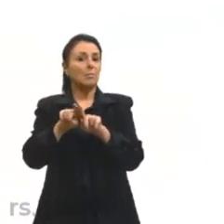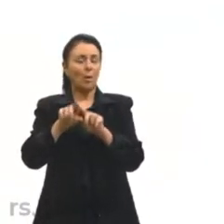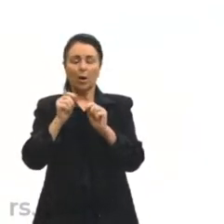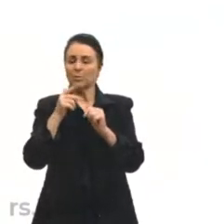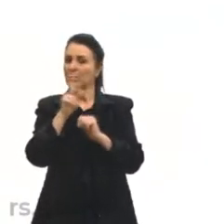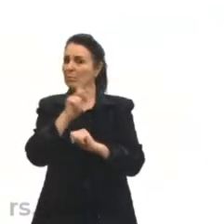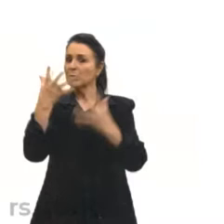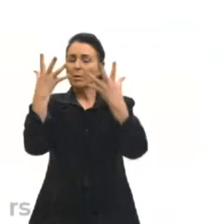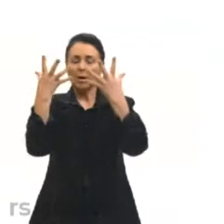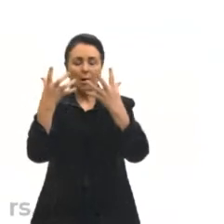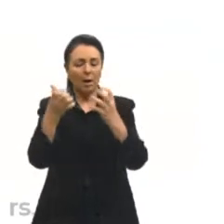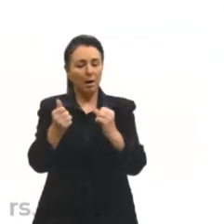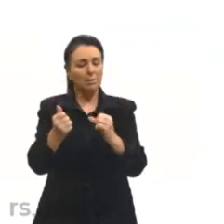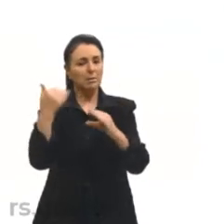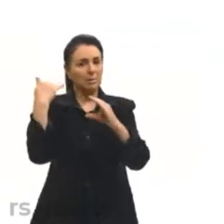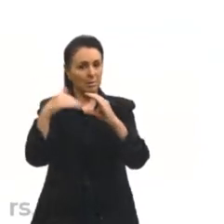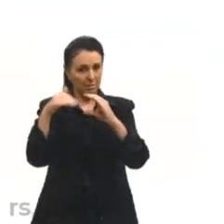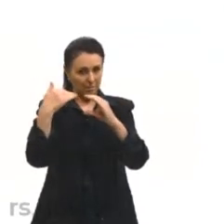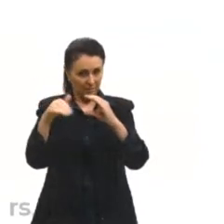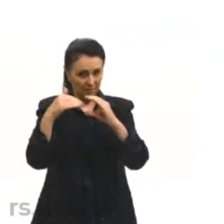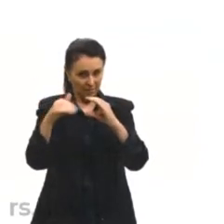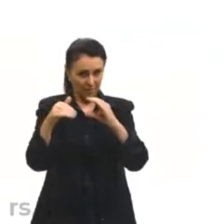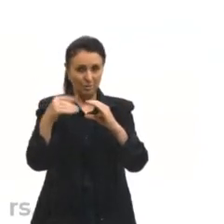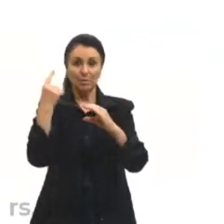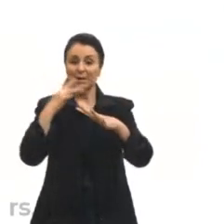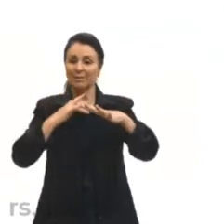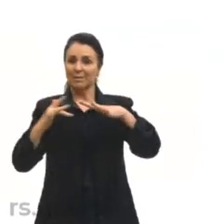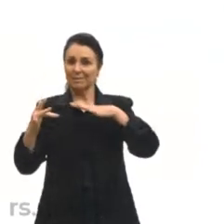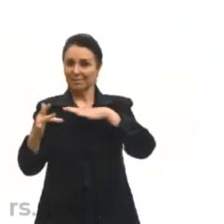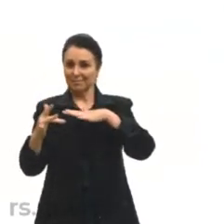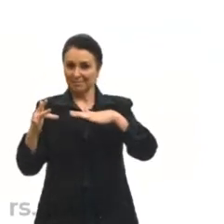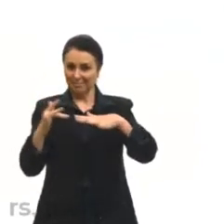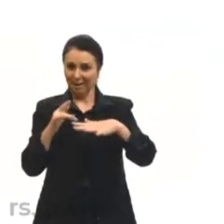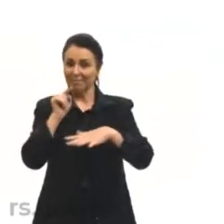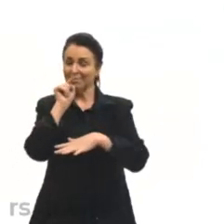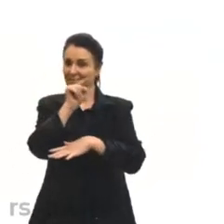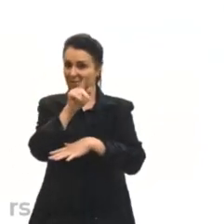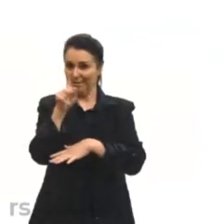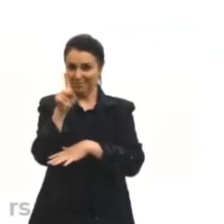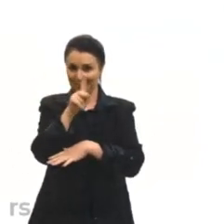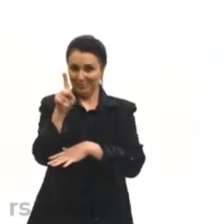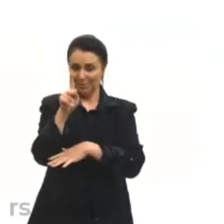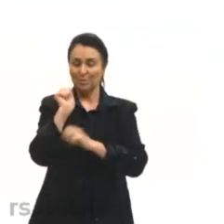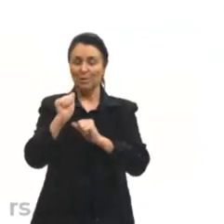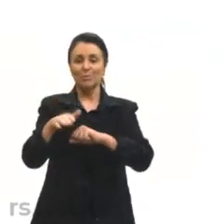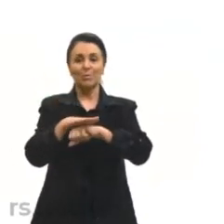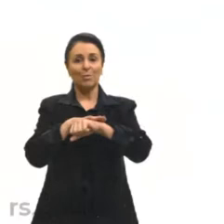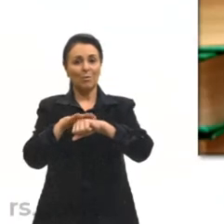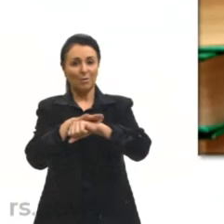mensagem. Esses dois canais aí estão abertos para que vocês possam conversar um pouquinho comigo.